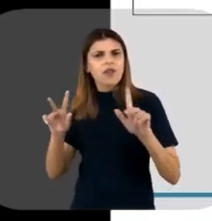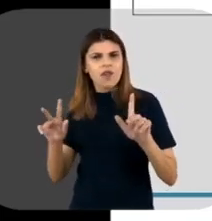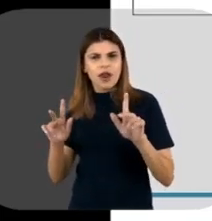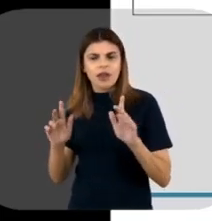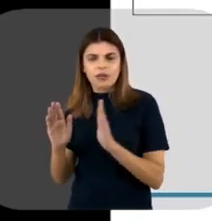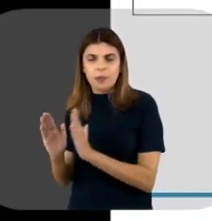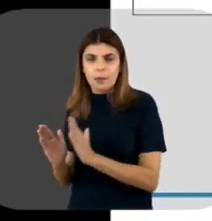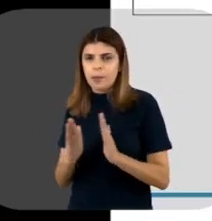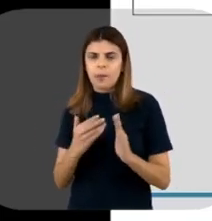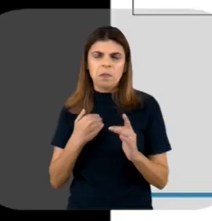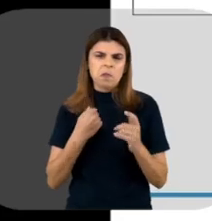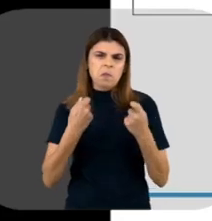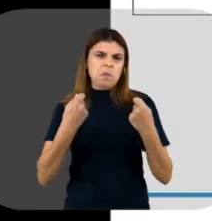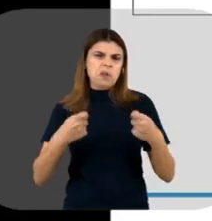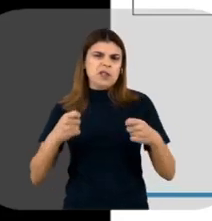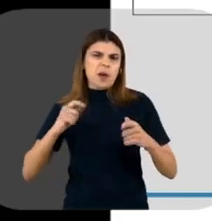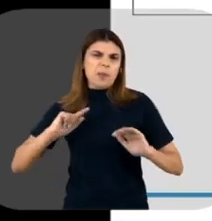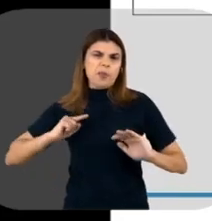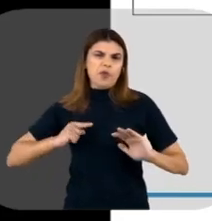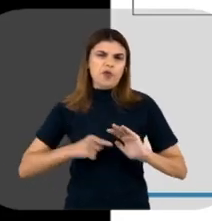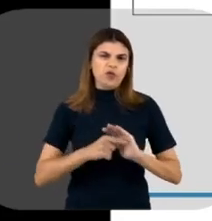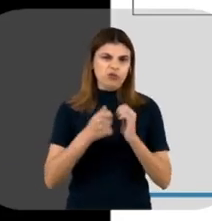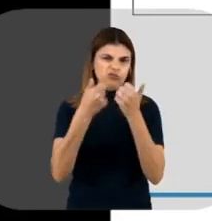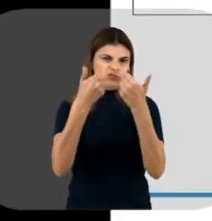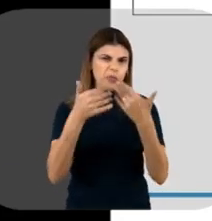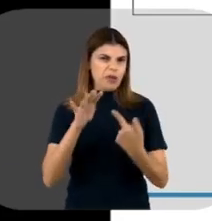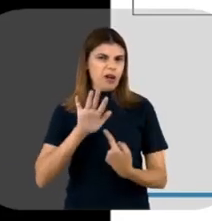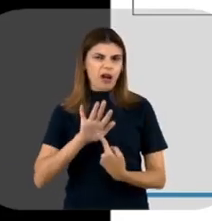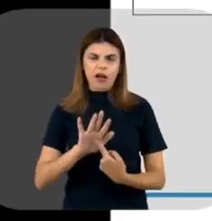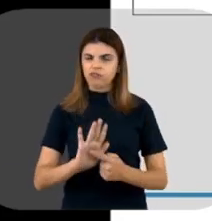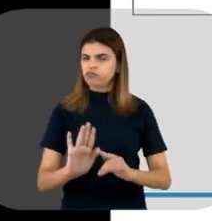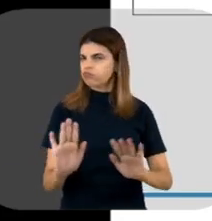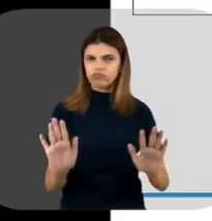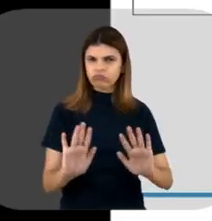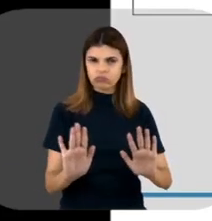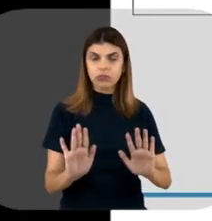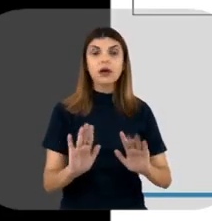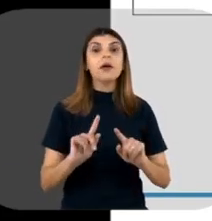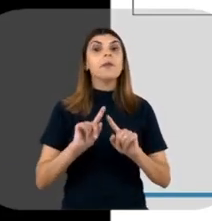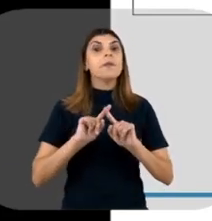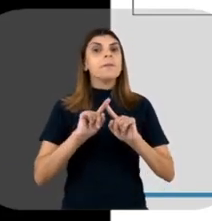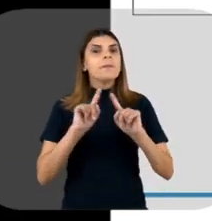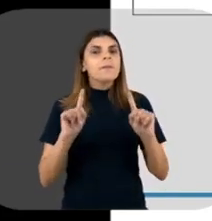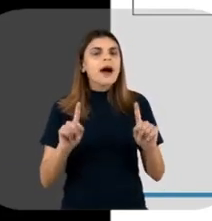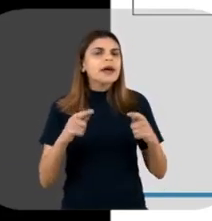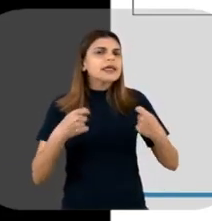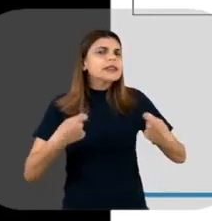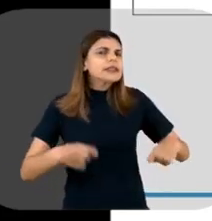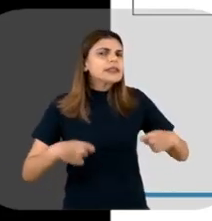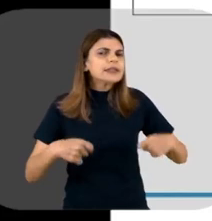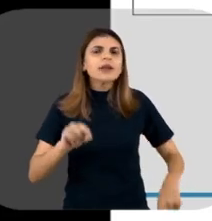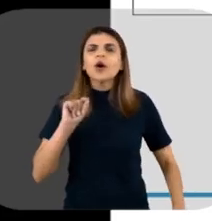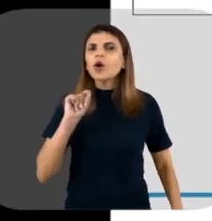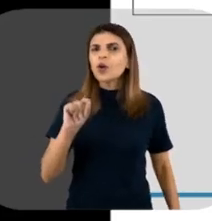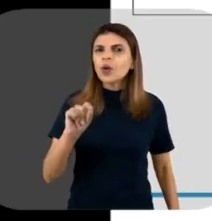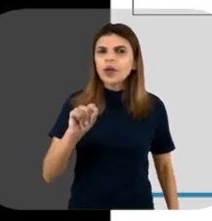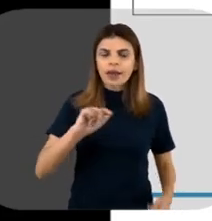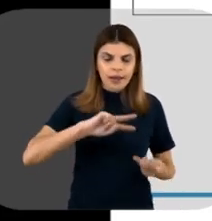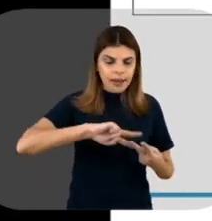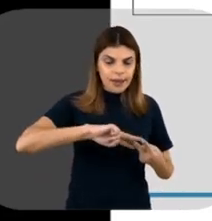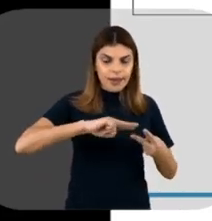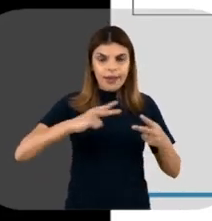mecanismos, que eu não vou entrar em detalhe nessa apresentação. Mas, basicamente, o que é necessário, né? Essa